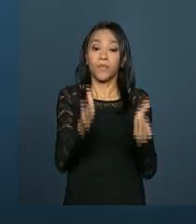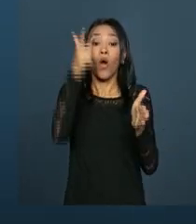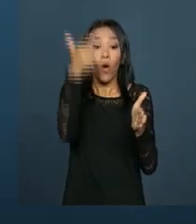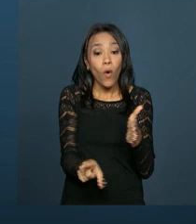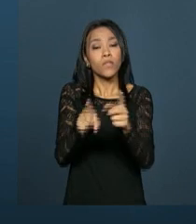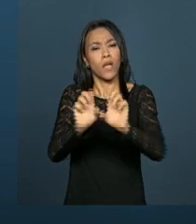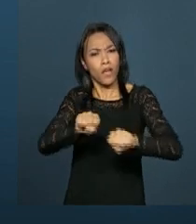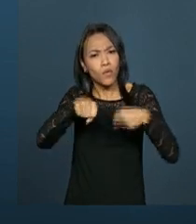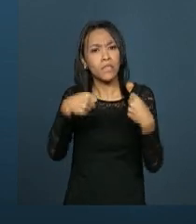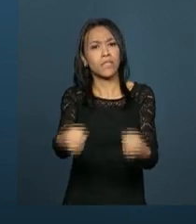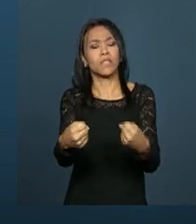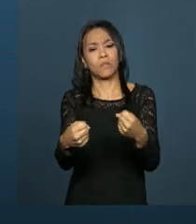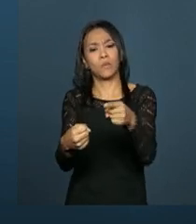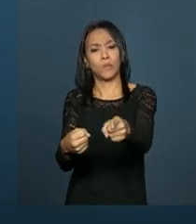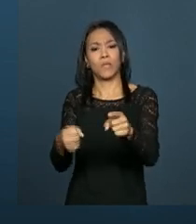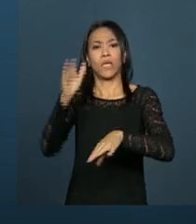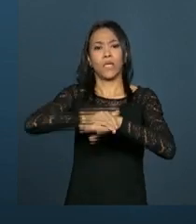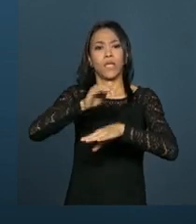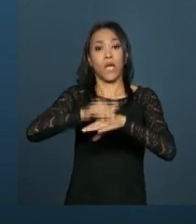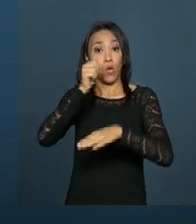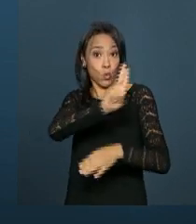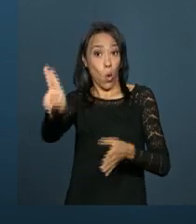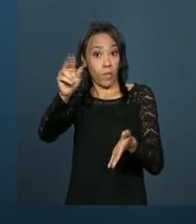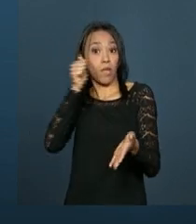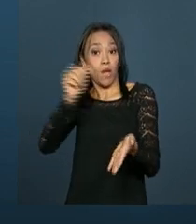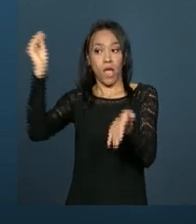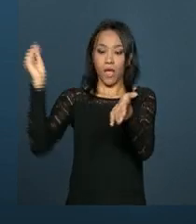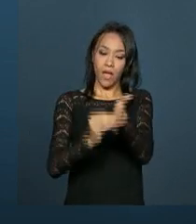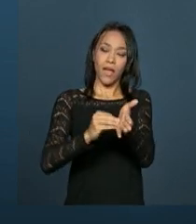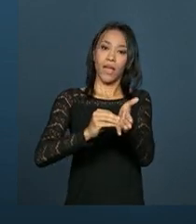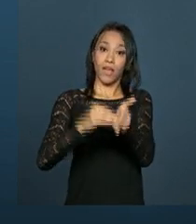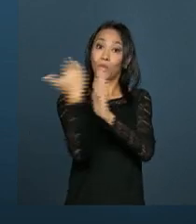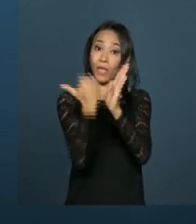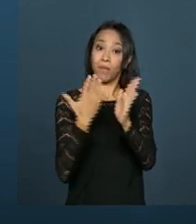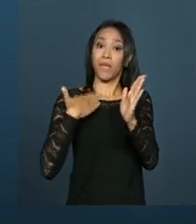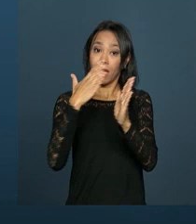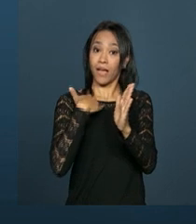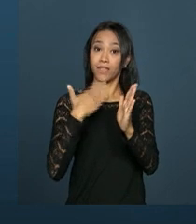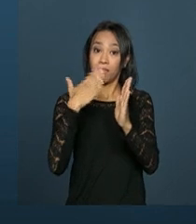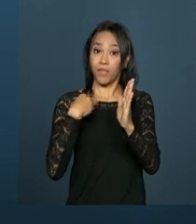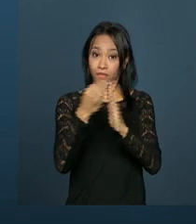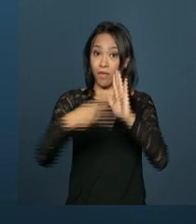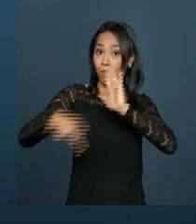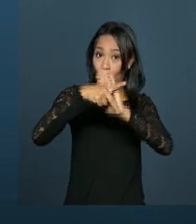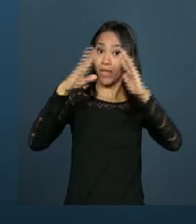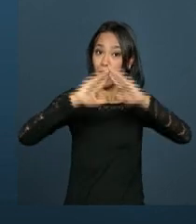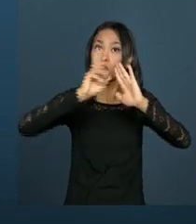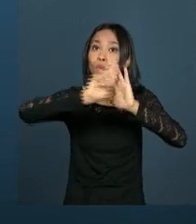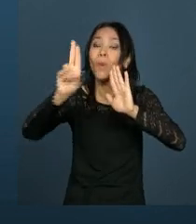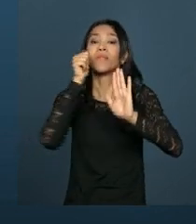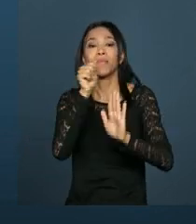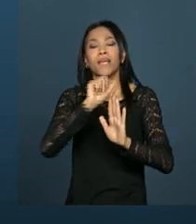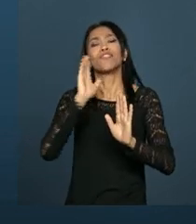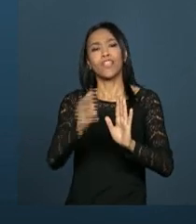vem reforçando a titularidade das mulheres em escrituras do Minha Casa Minha Vida. E até agora já beneficiou mais de